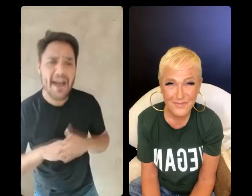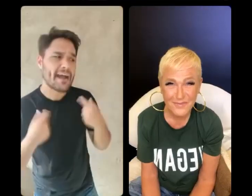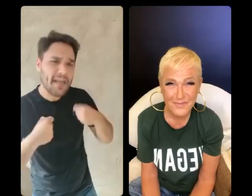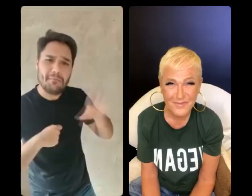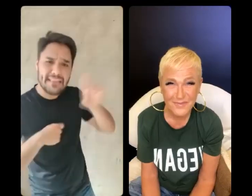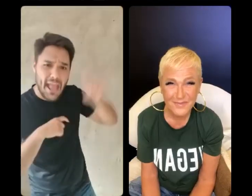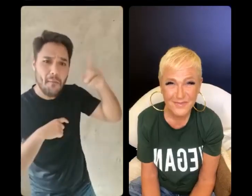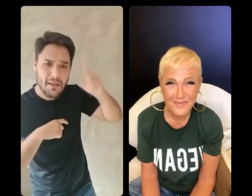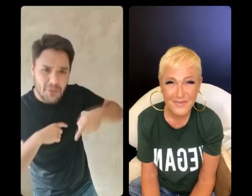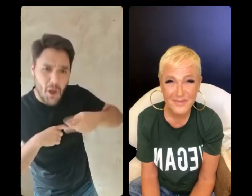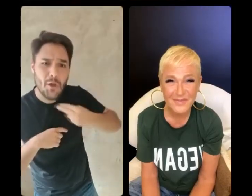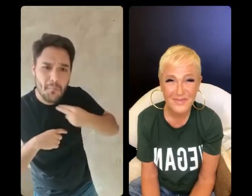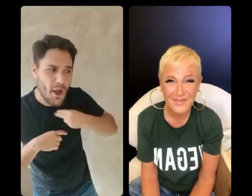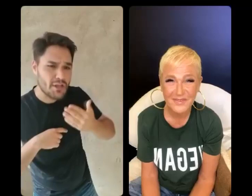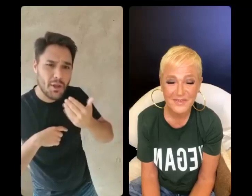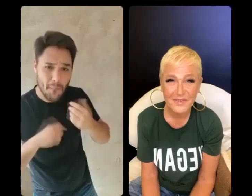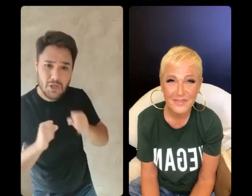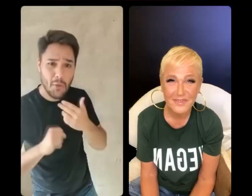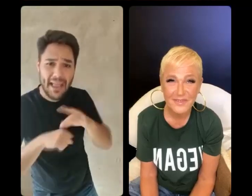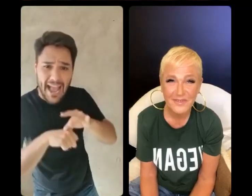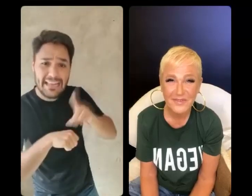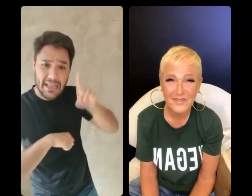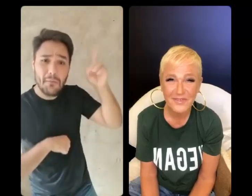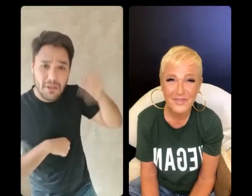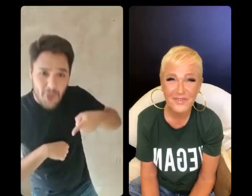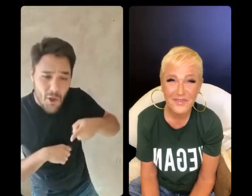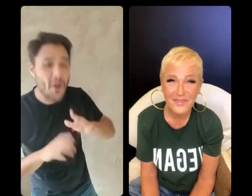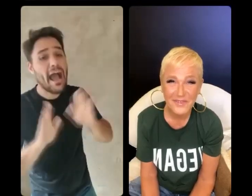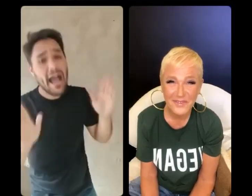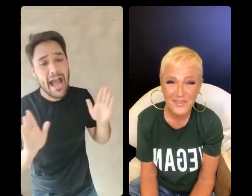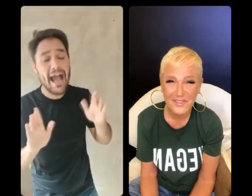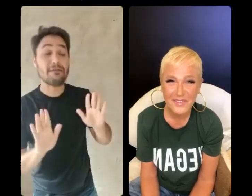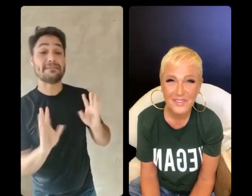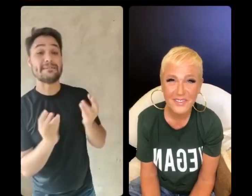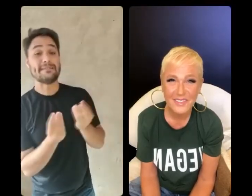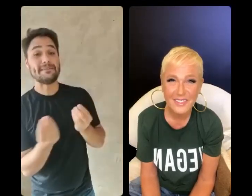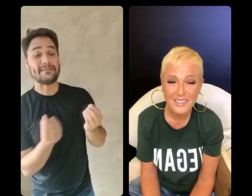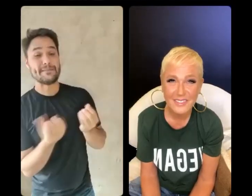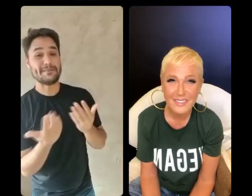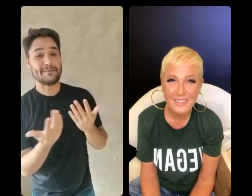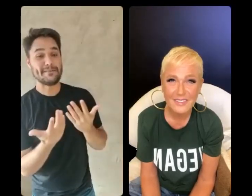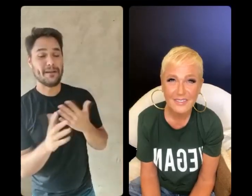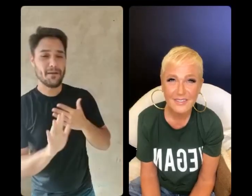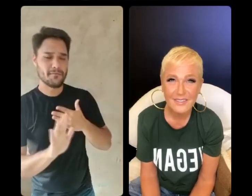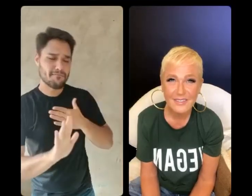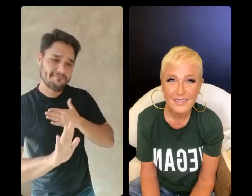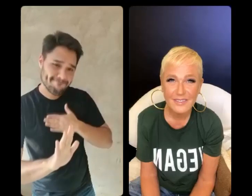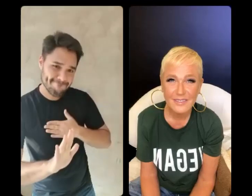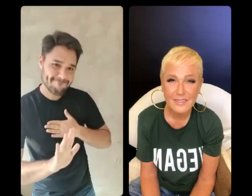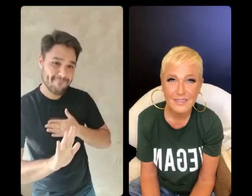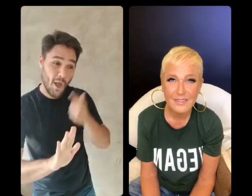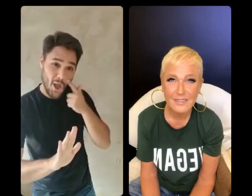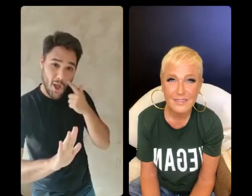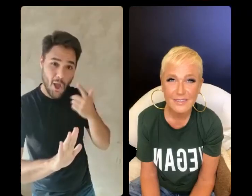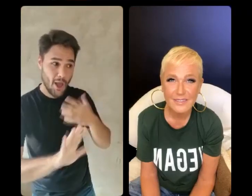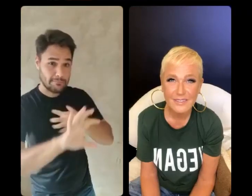Ai, que delícia! Mas eu respiro e falo, olha, se coloca aí por um momento na janelinha de Deus.